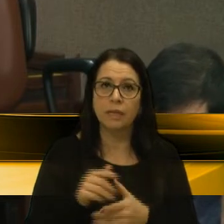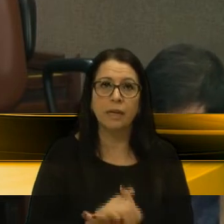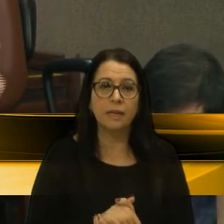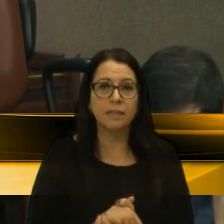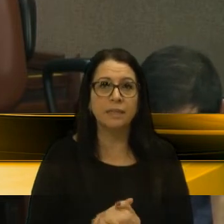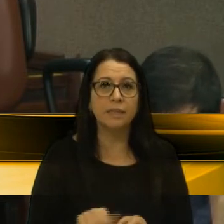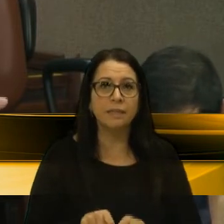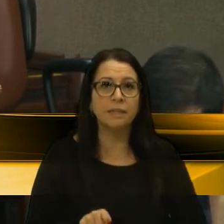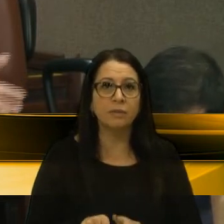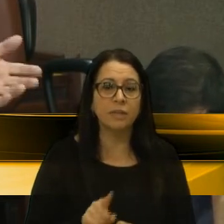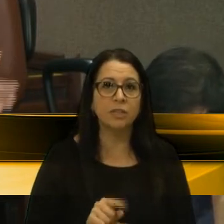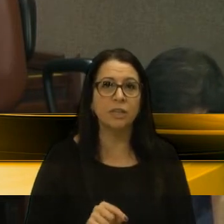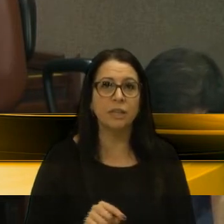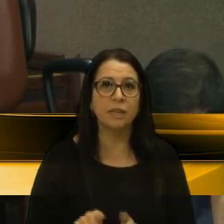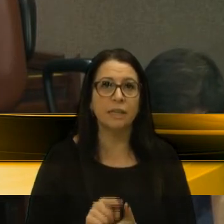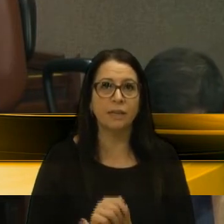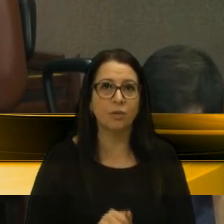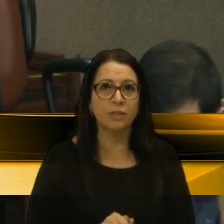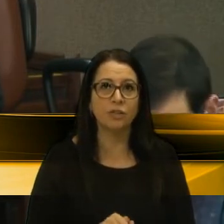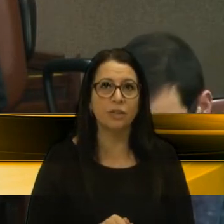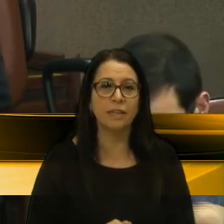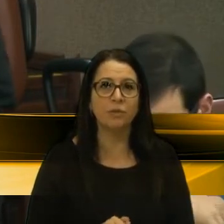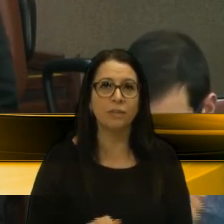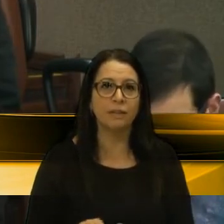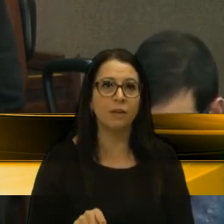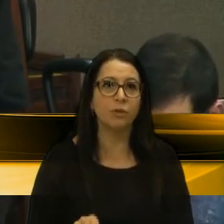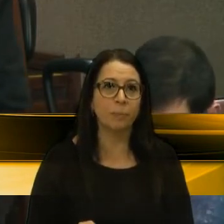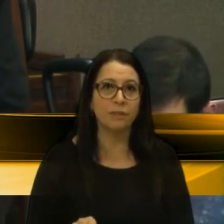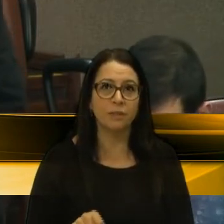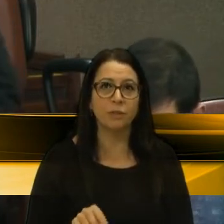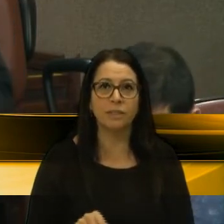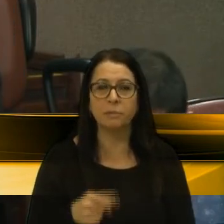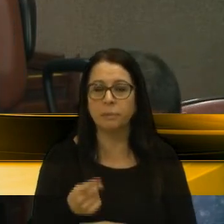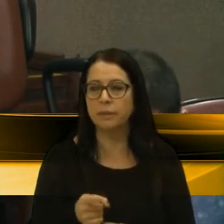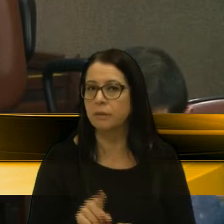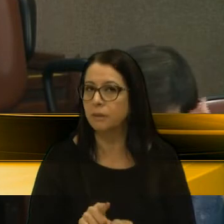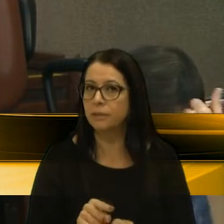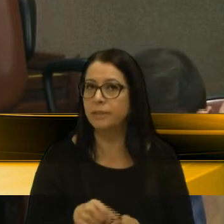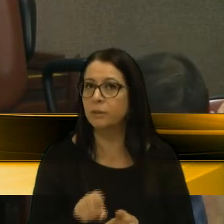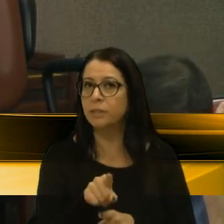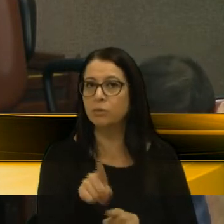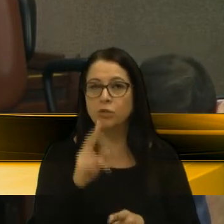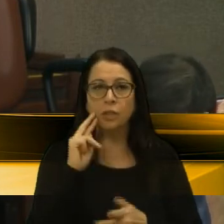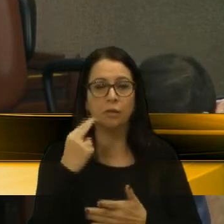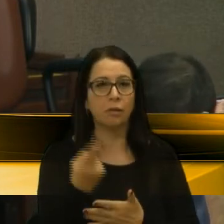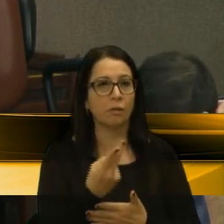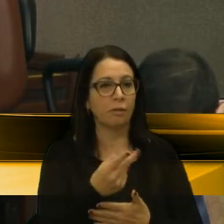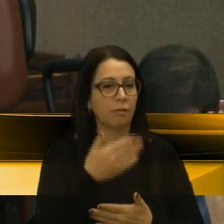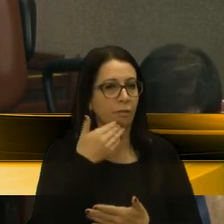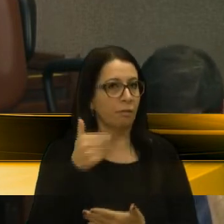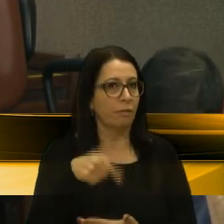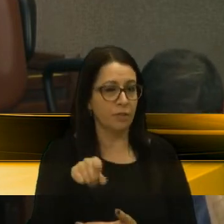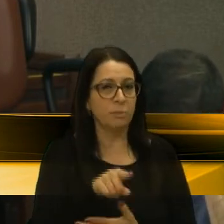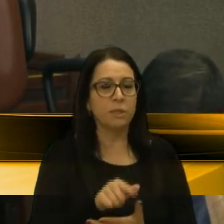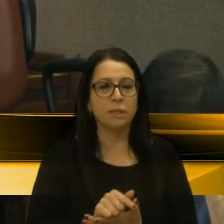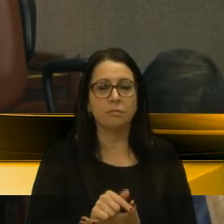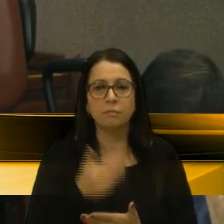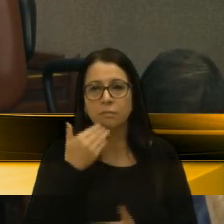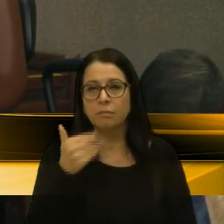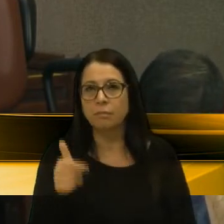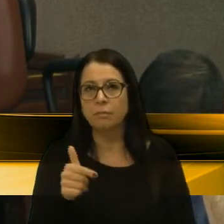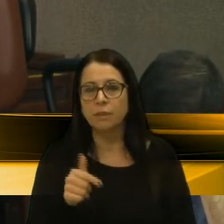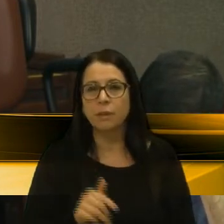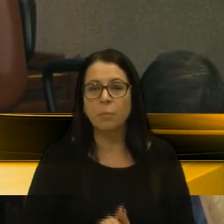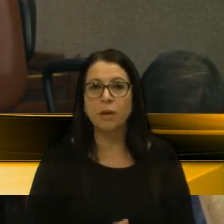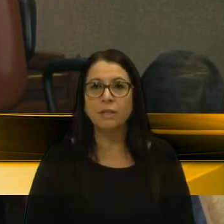Eu, com todo respeito, se o senhor desentender de manter, vou votar favorável. Permite uma parte, vereador Alói. votar favorável, mas acho que ela